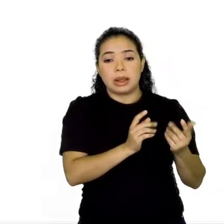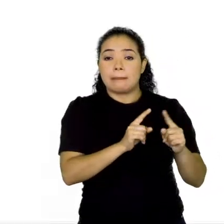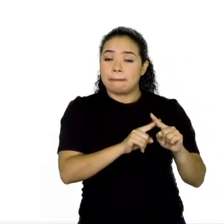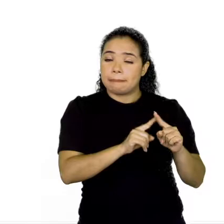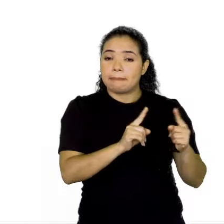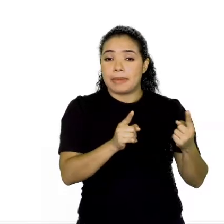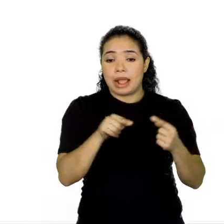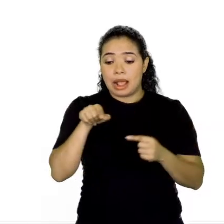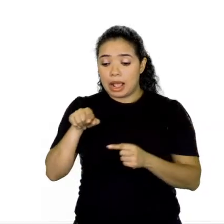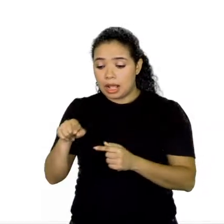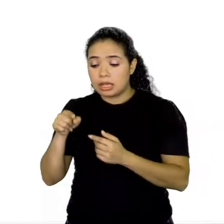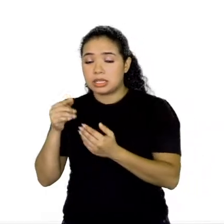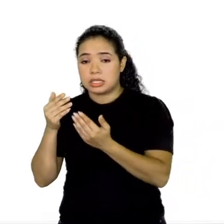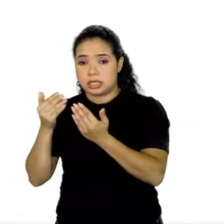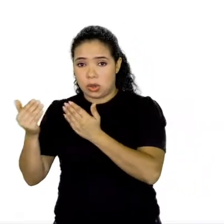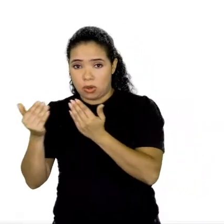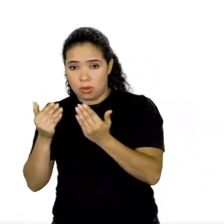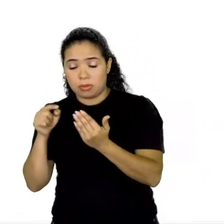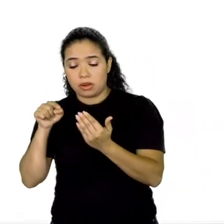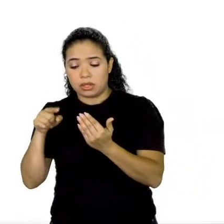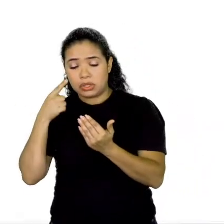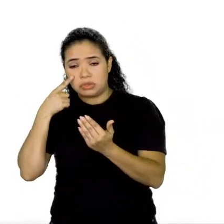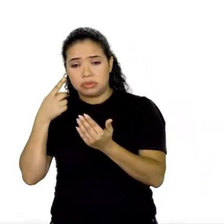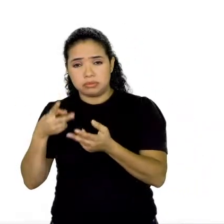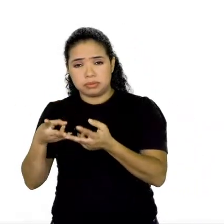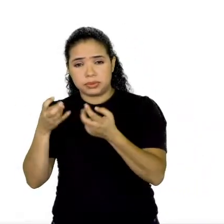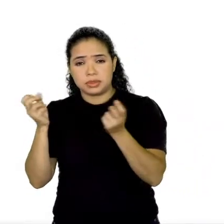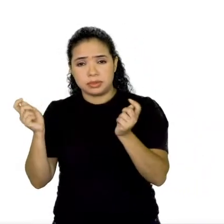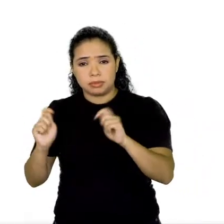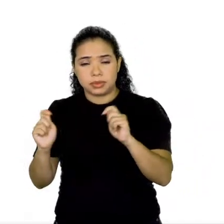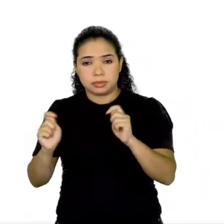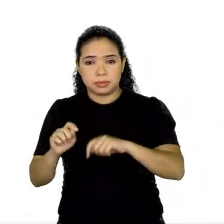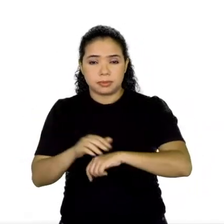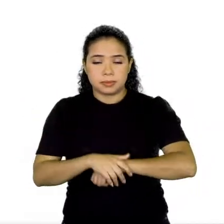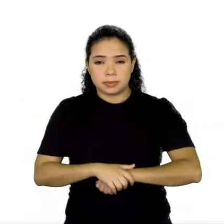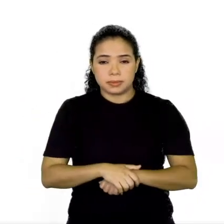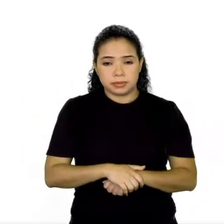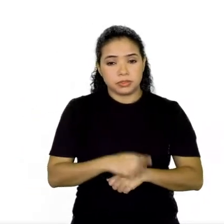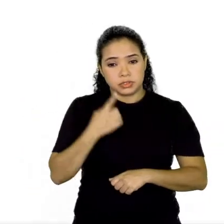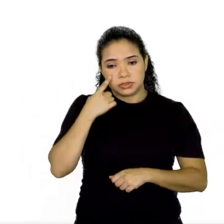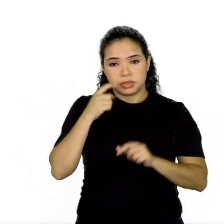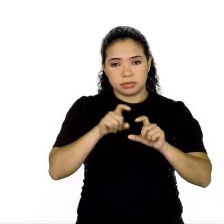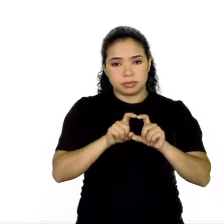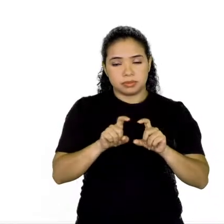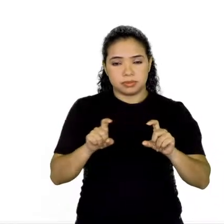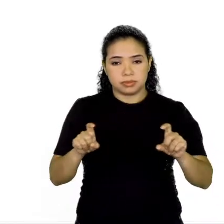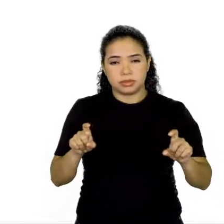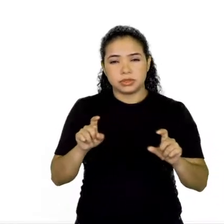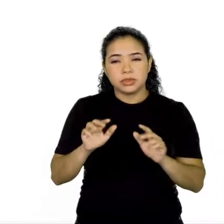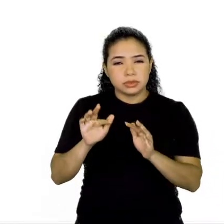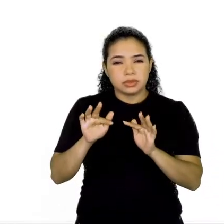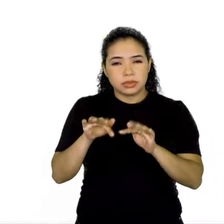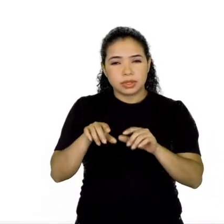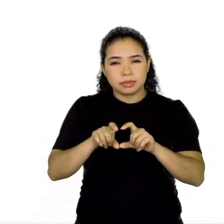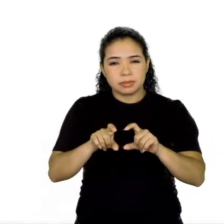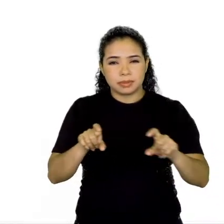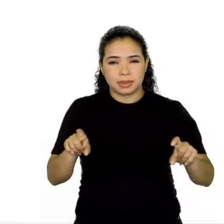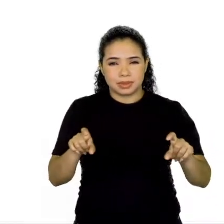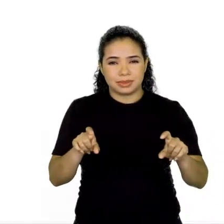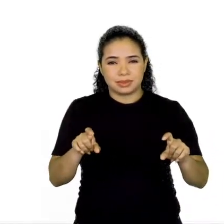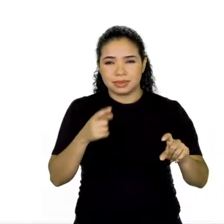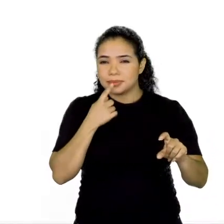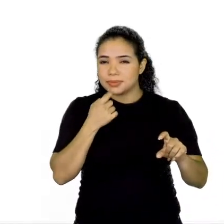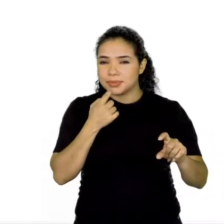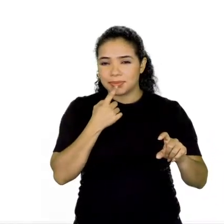Mas, já nessa figura de linguagem, isso acontece. Vejam aí esse trecho, né, que é o finalzinho lá daquele primeiro que nós